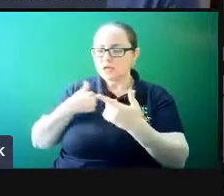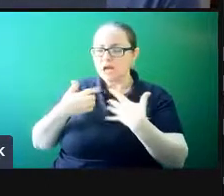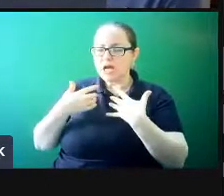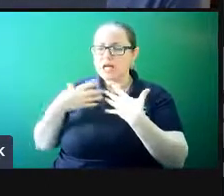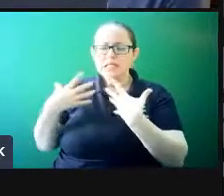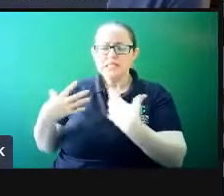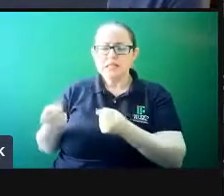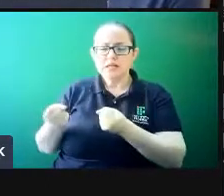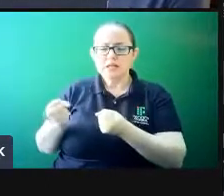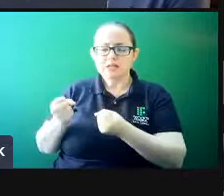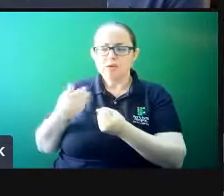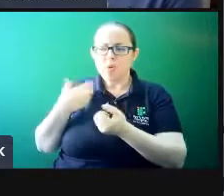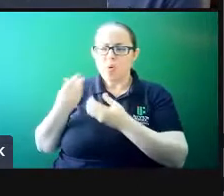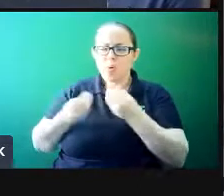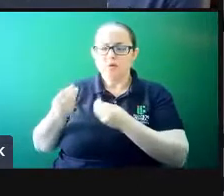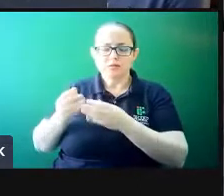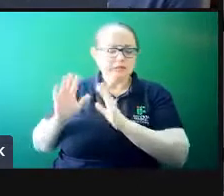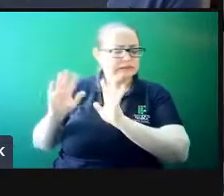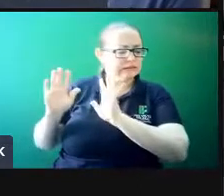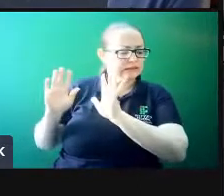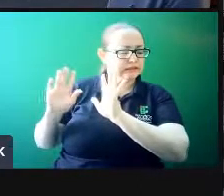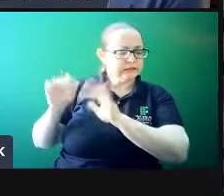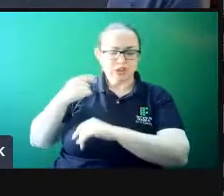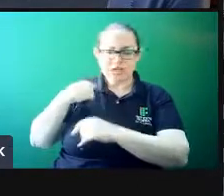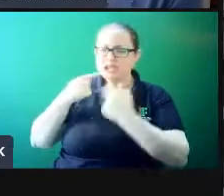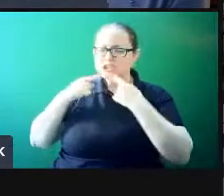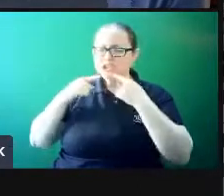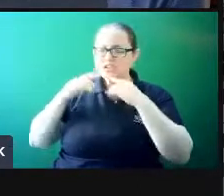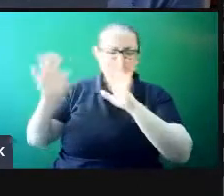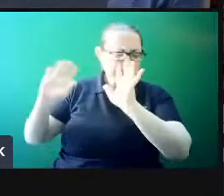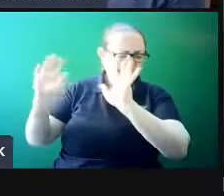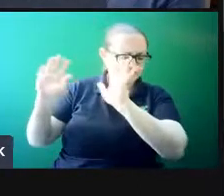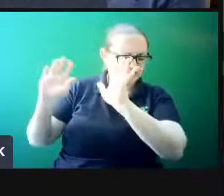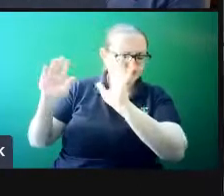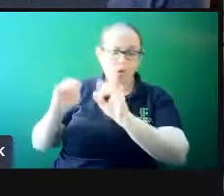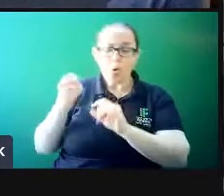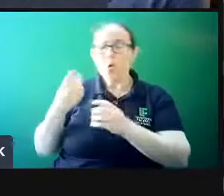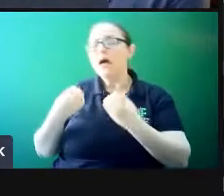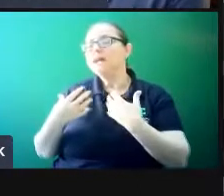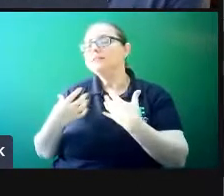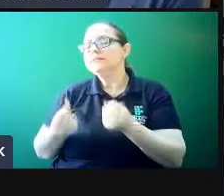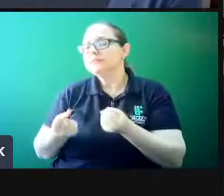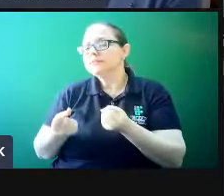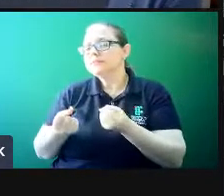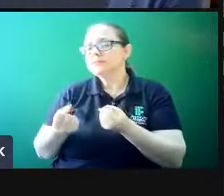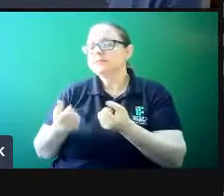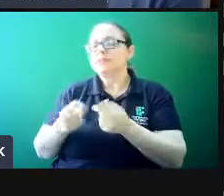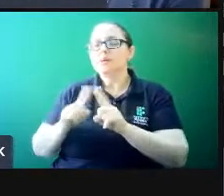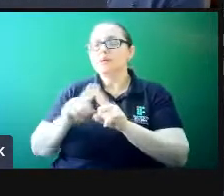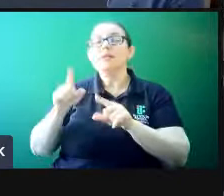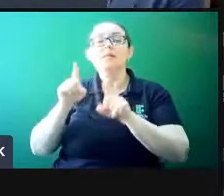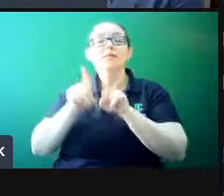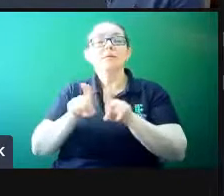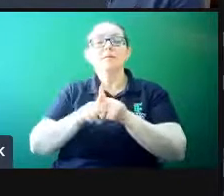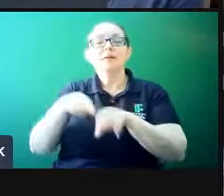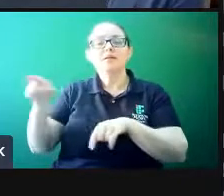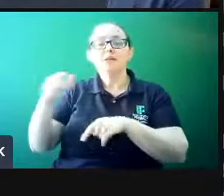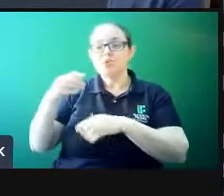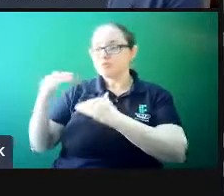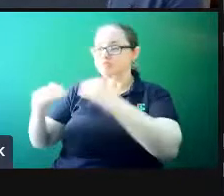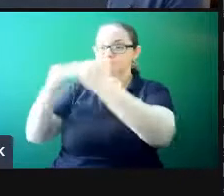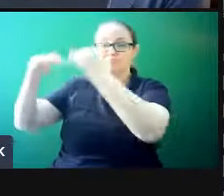Olha como é difícil a gente ouvir crítica, né? Com relação ao sucesso dos outros, sente